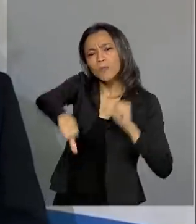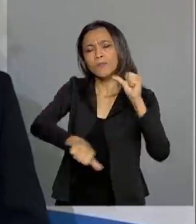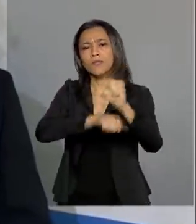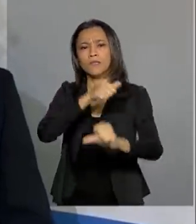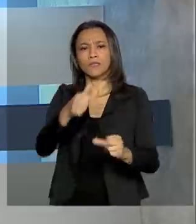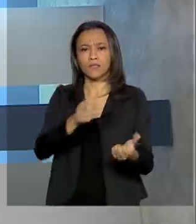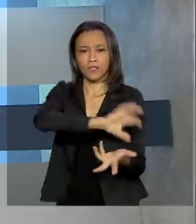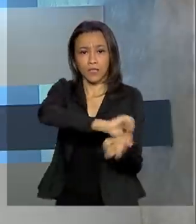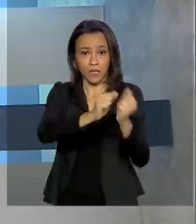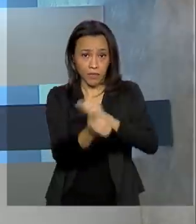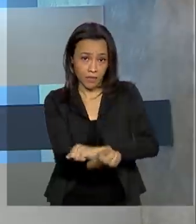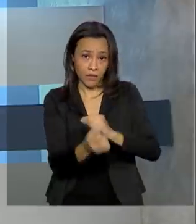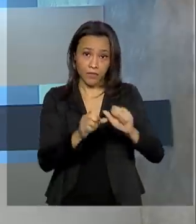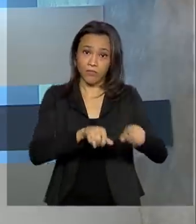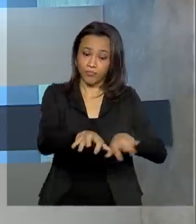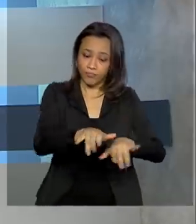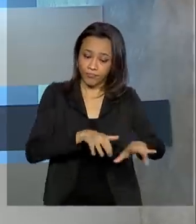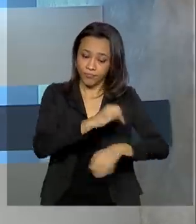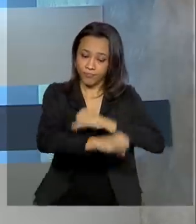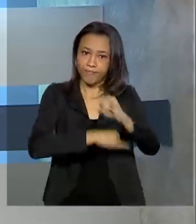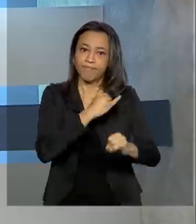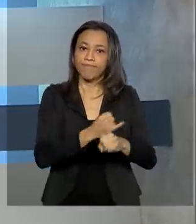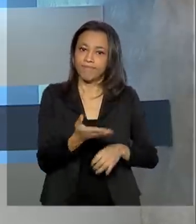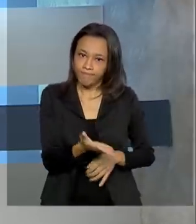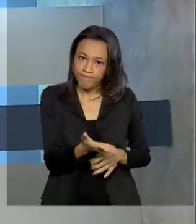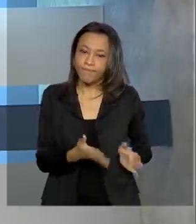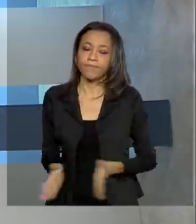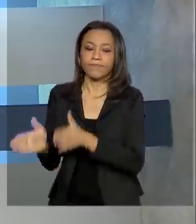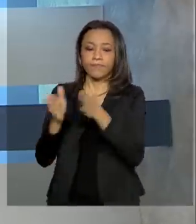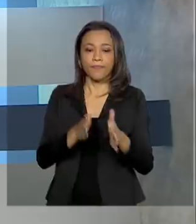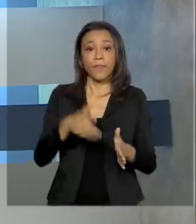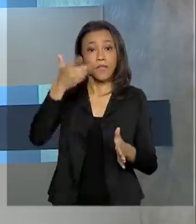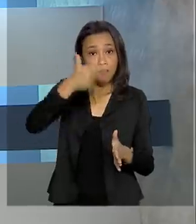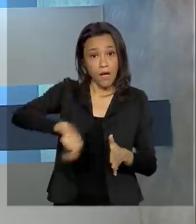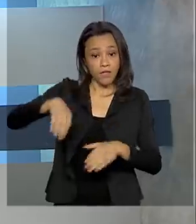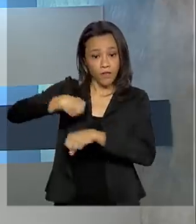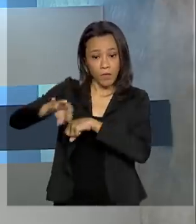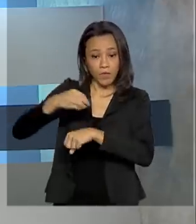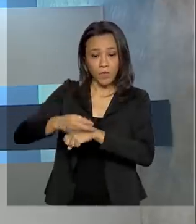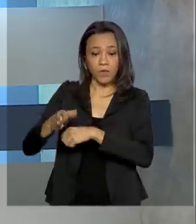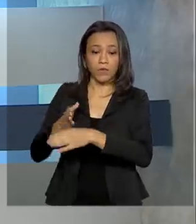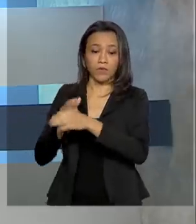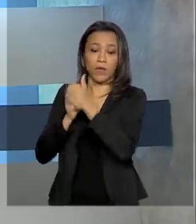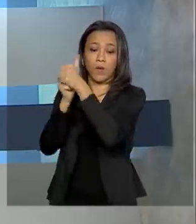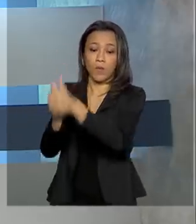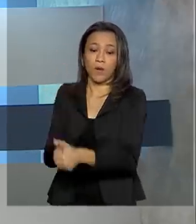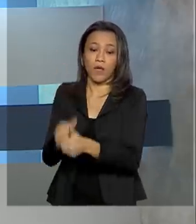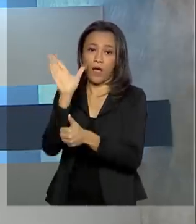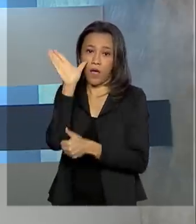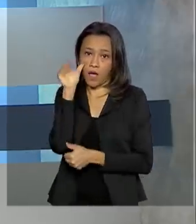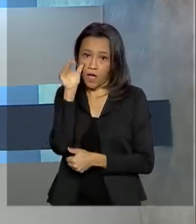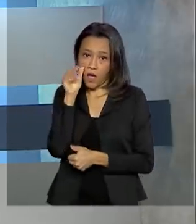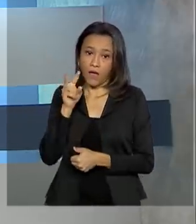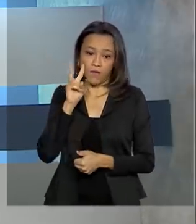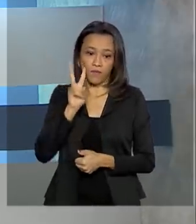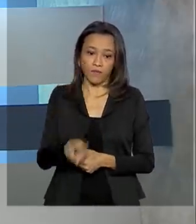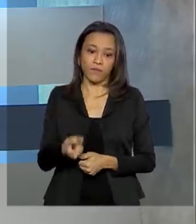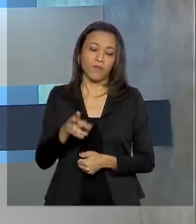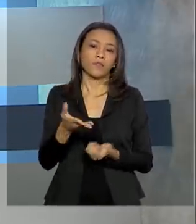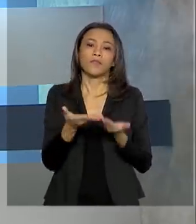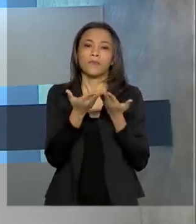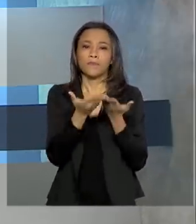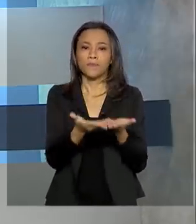serviços. E para acompanhar mais informações sobre o mapa de empresas, é só acessar www.gov